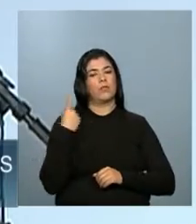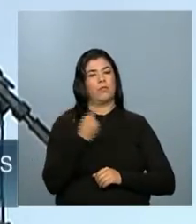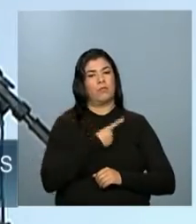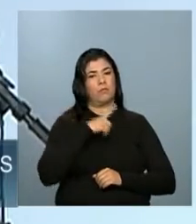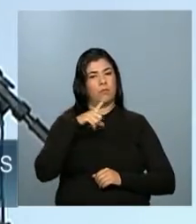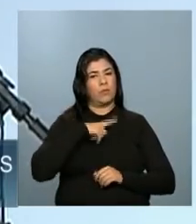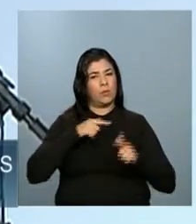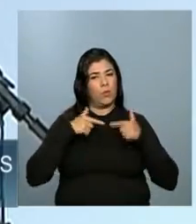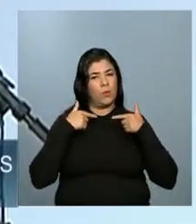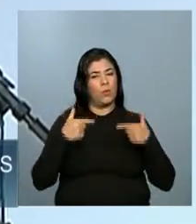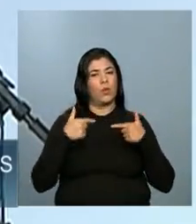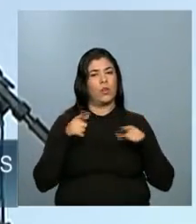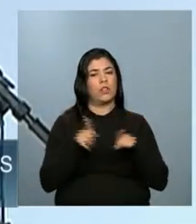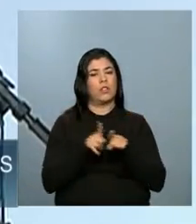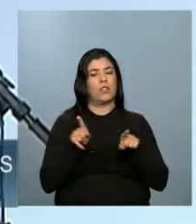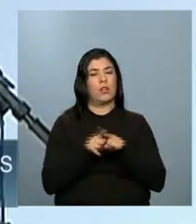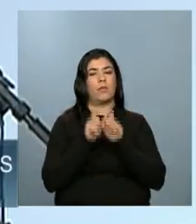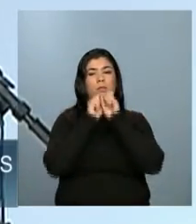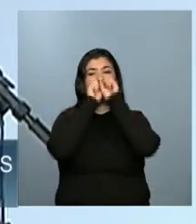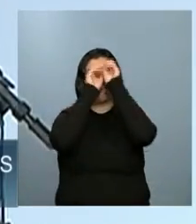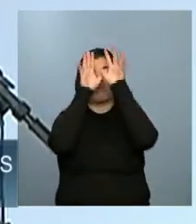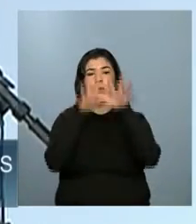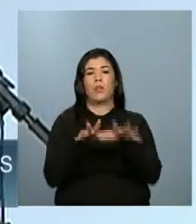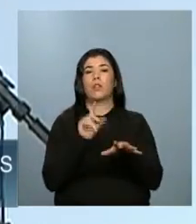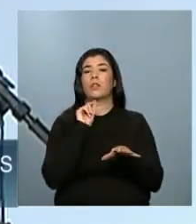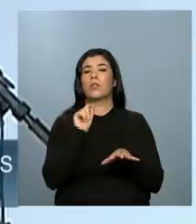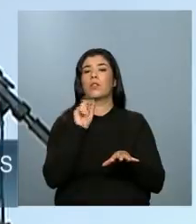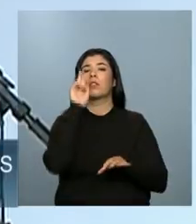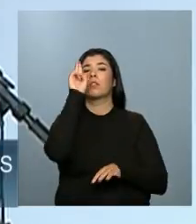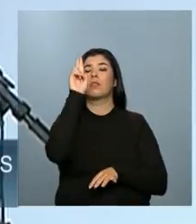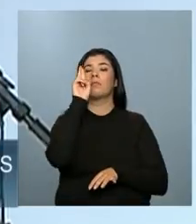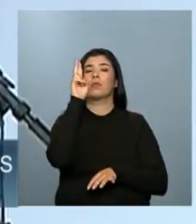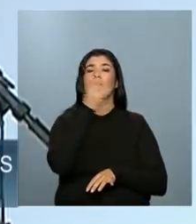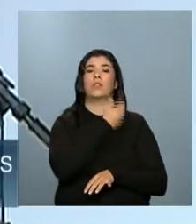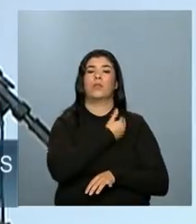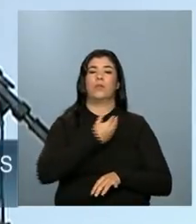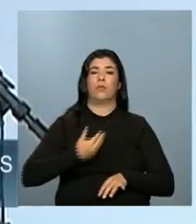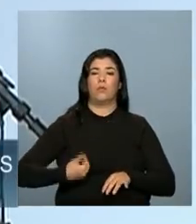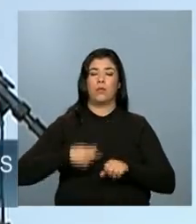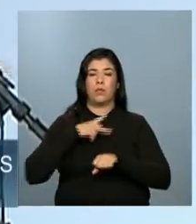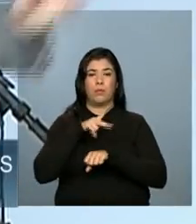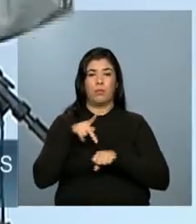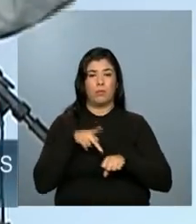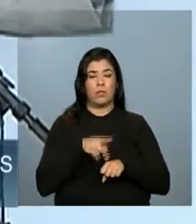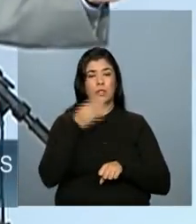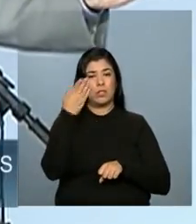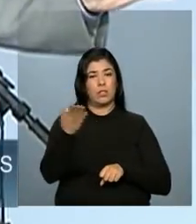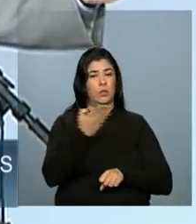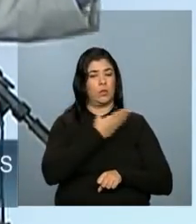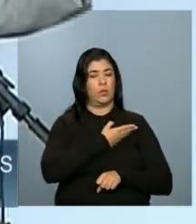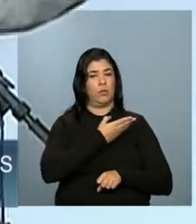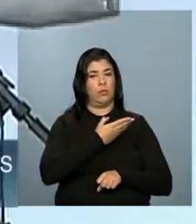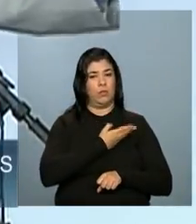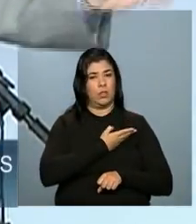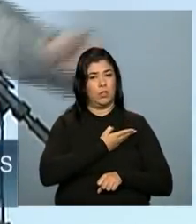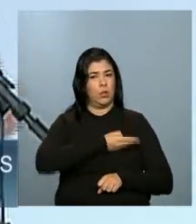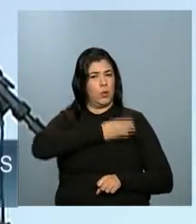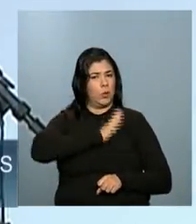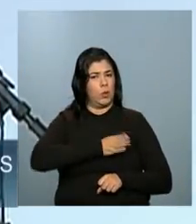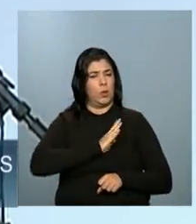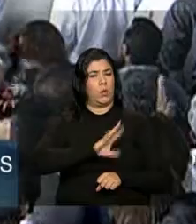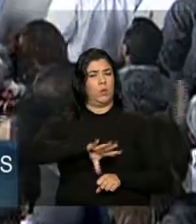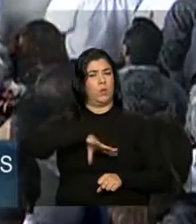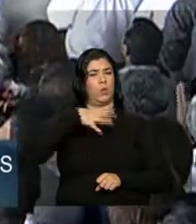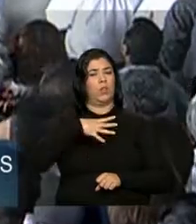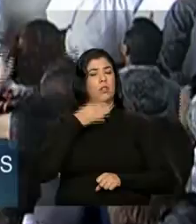temos a sorte, a bênção de ter na frente da liderança do nosso país, essa companheira, coração valente,